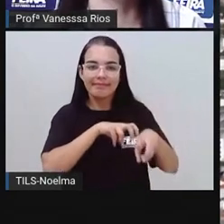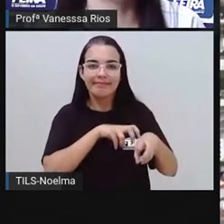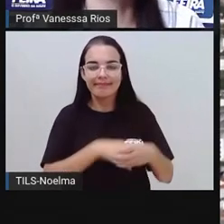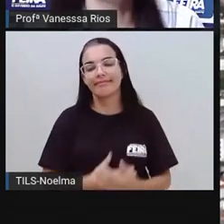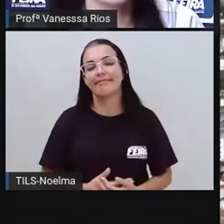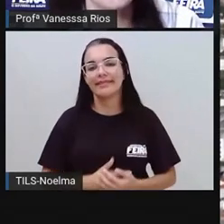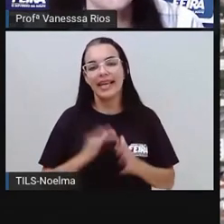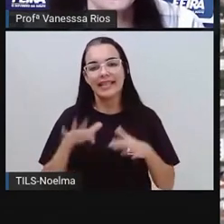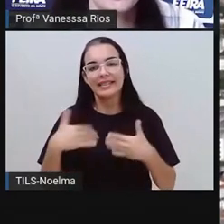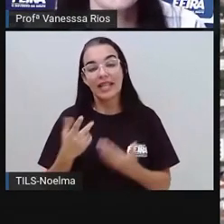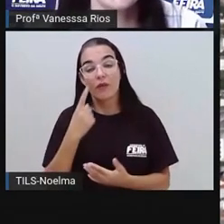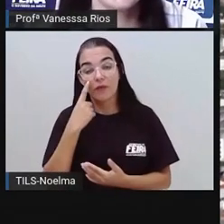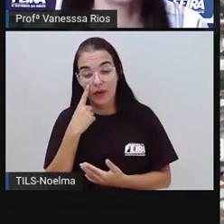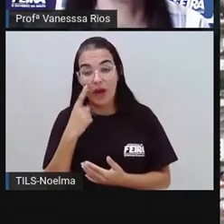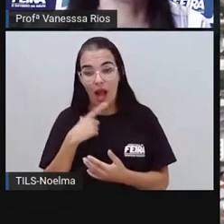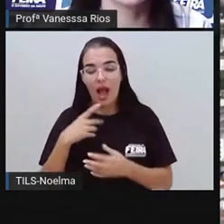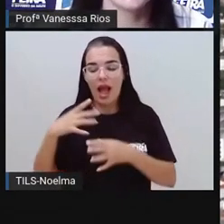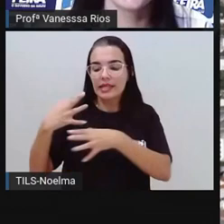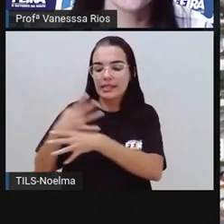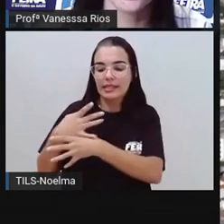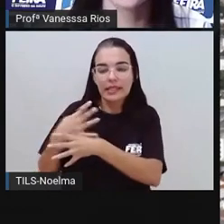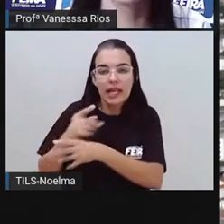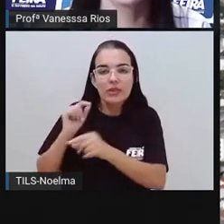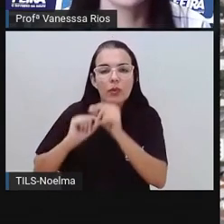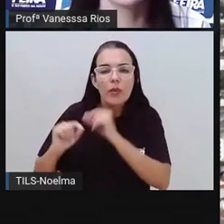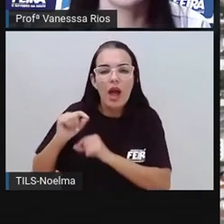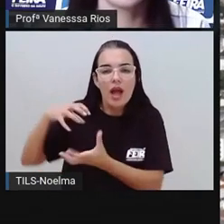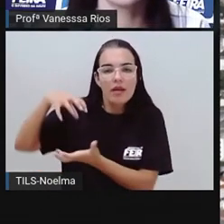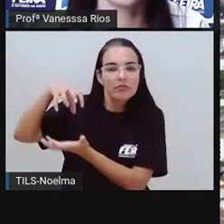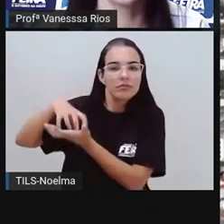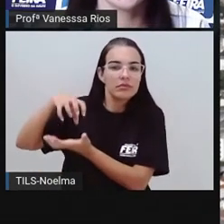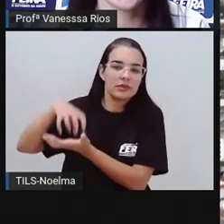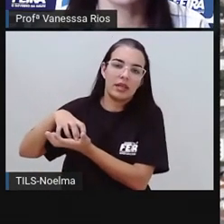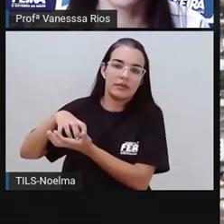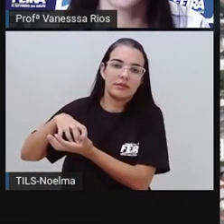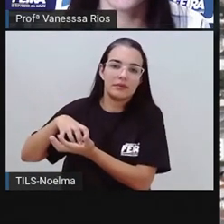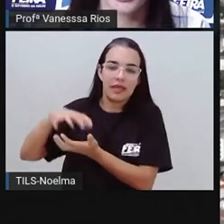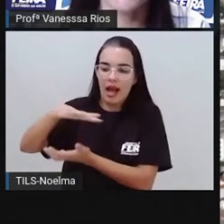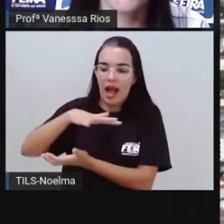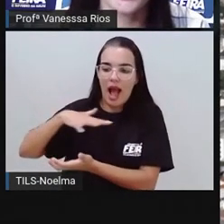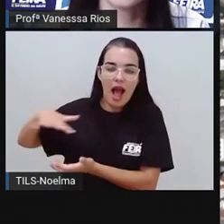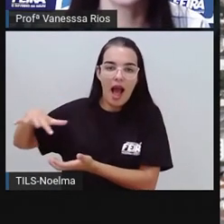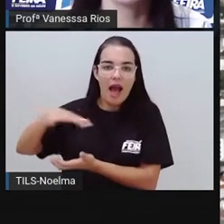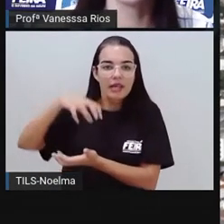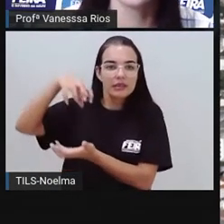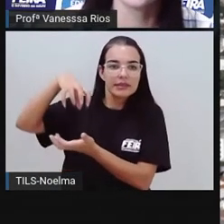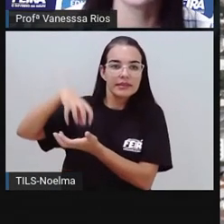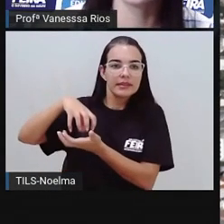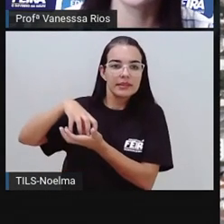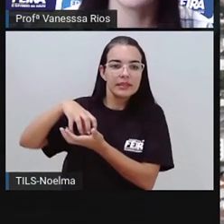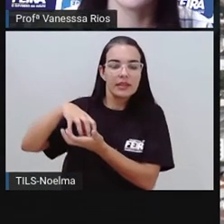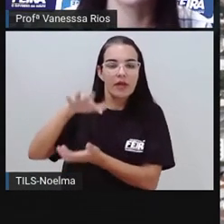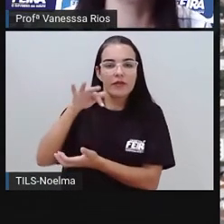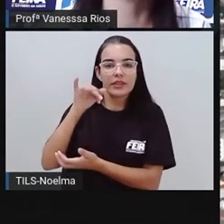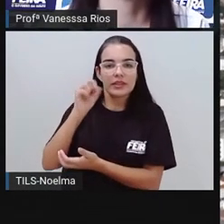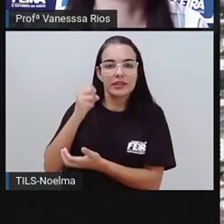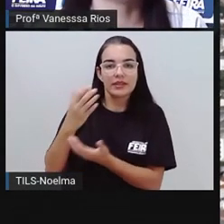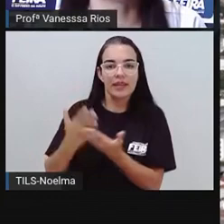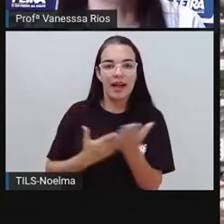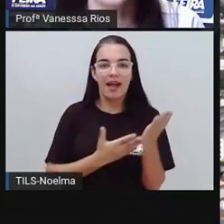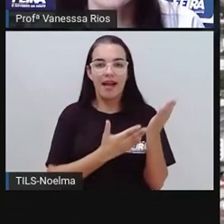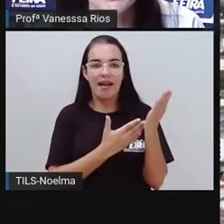a sede, né? A cidade, o que a gente conhece aí pela sede. A fotografia nos mostra justamente